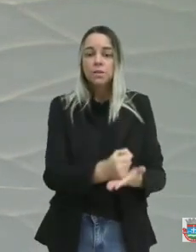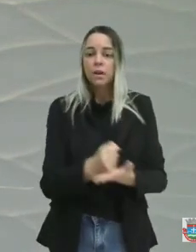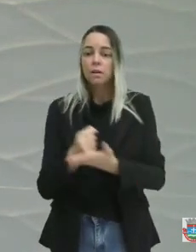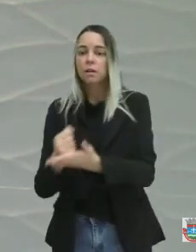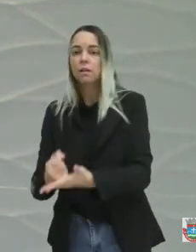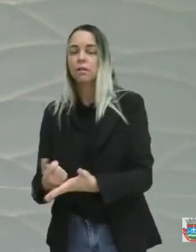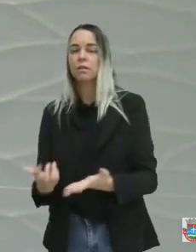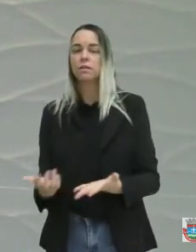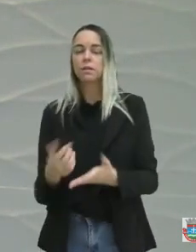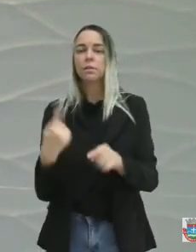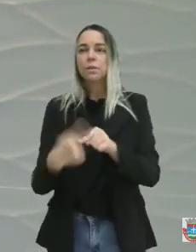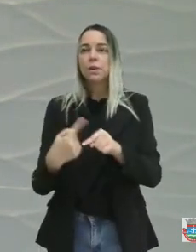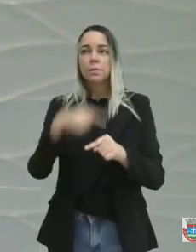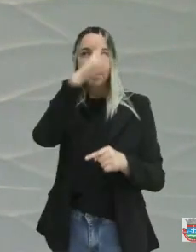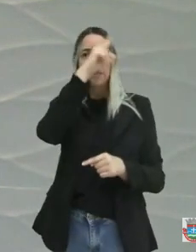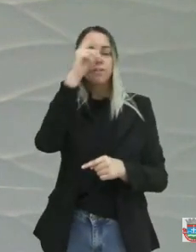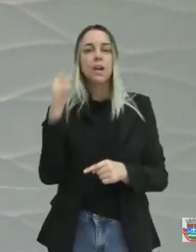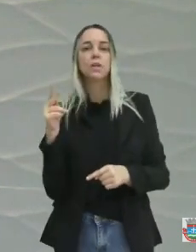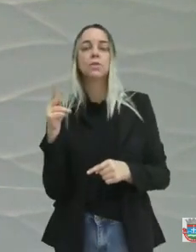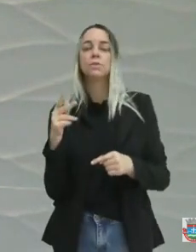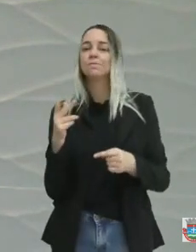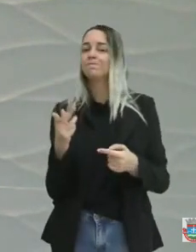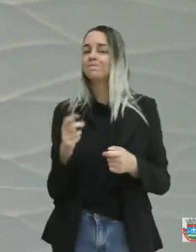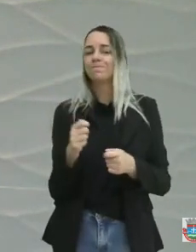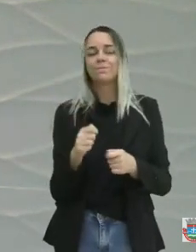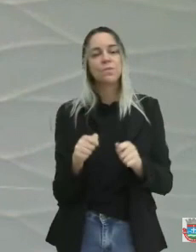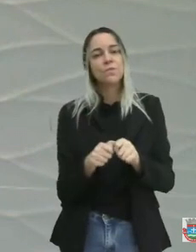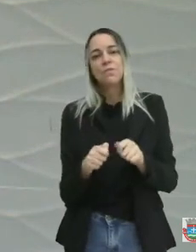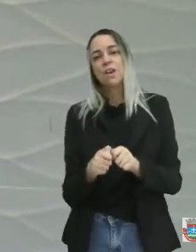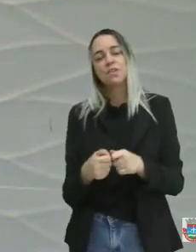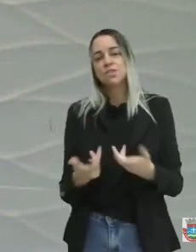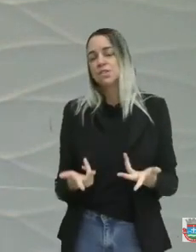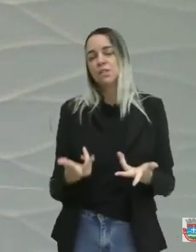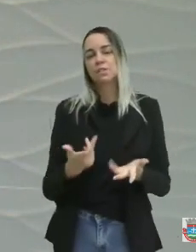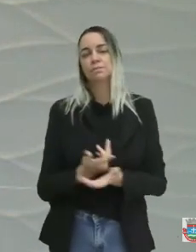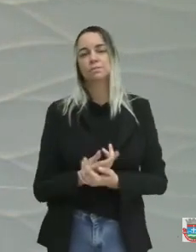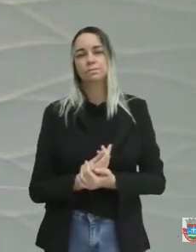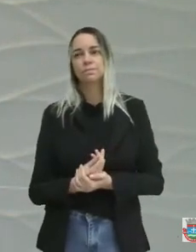porque o prefeito não faz. O prefeito que era mudança,